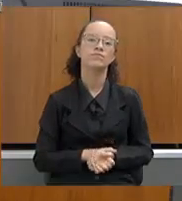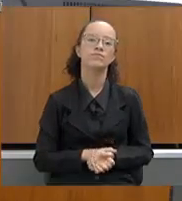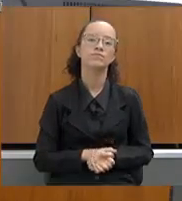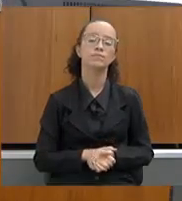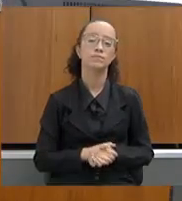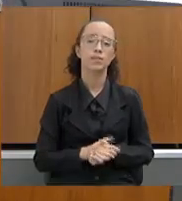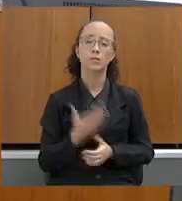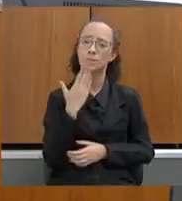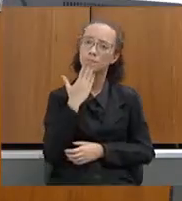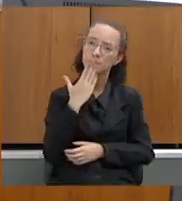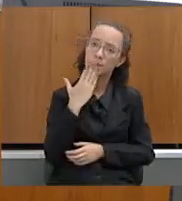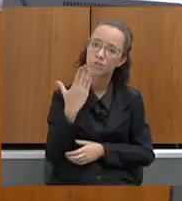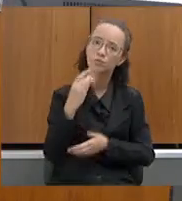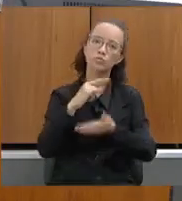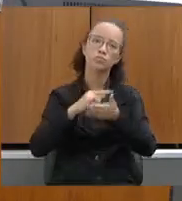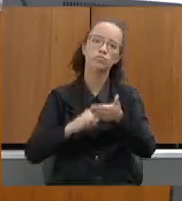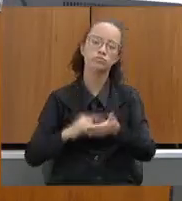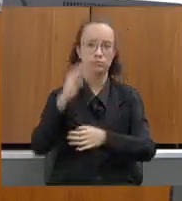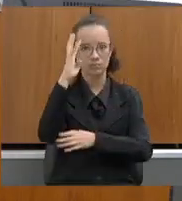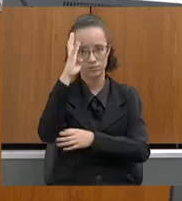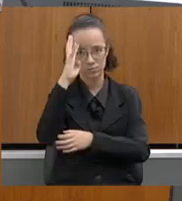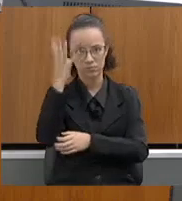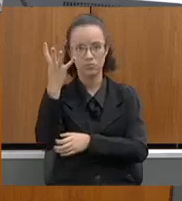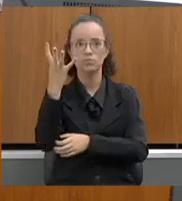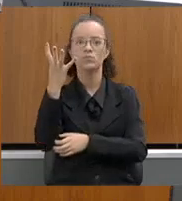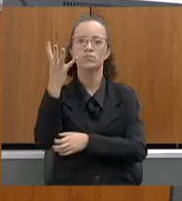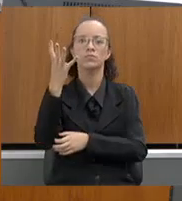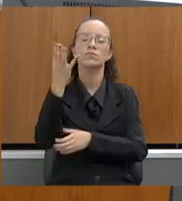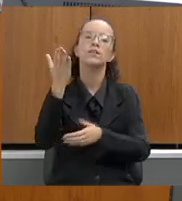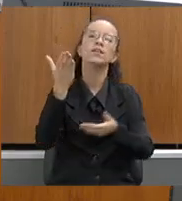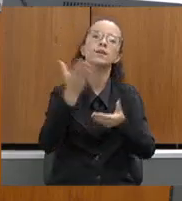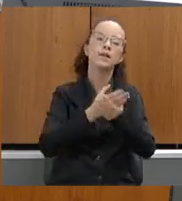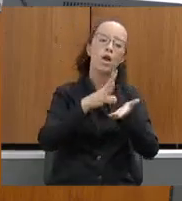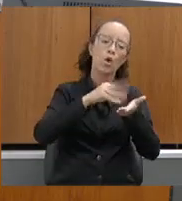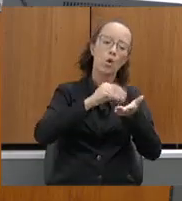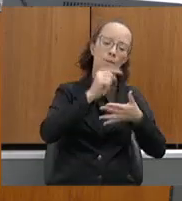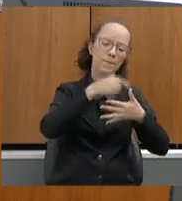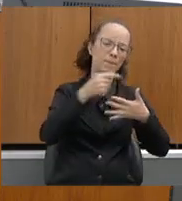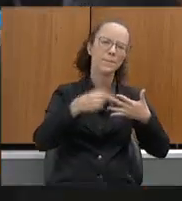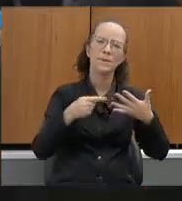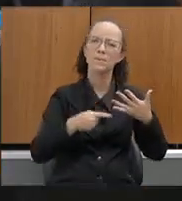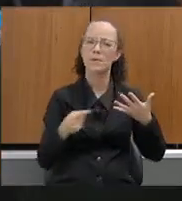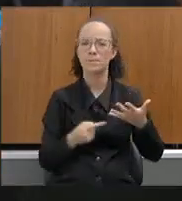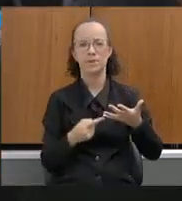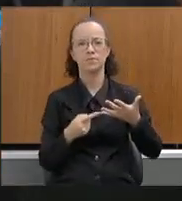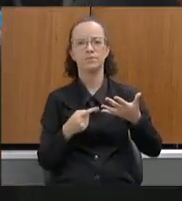Pedidos de providências para que a PASSE envie a cópia das manifestações